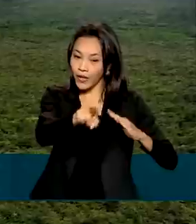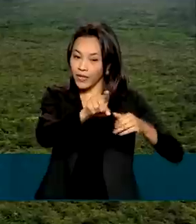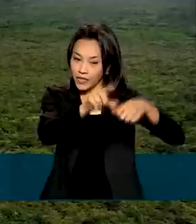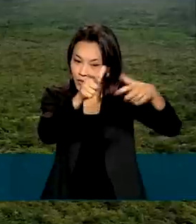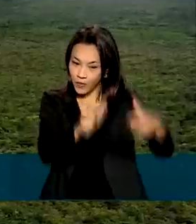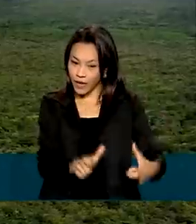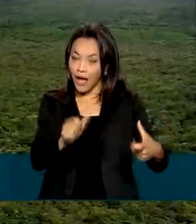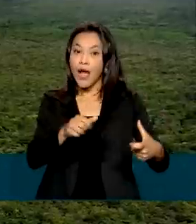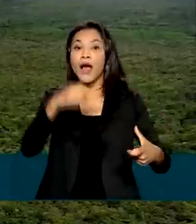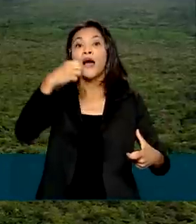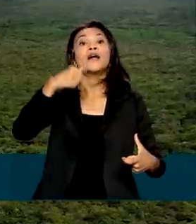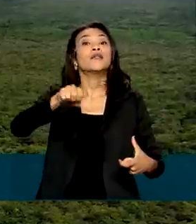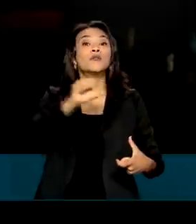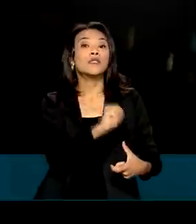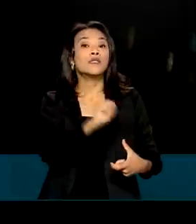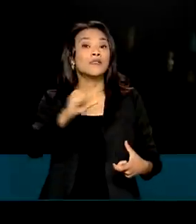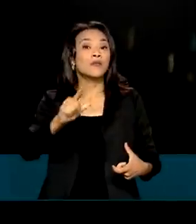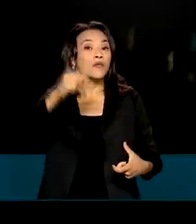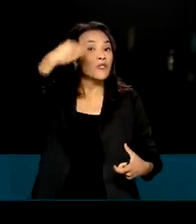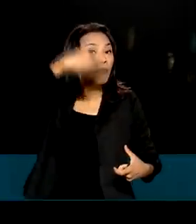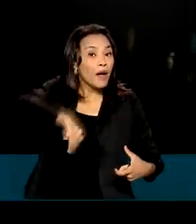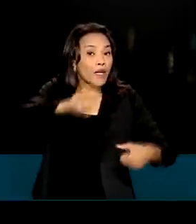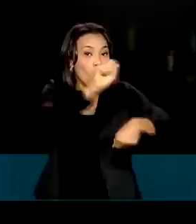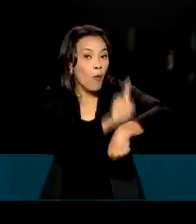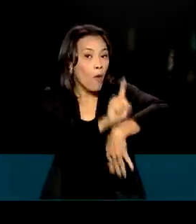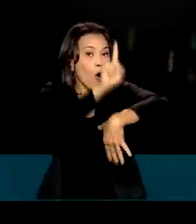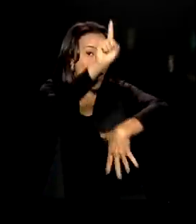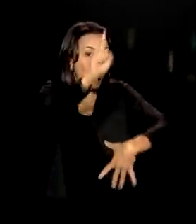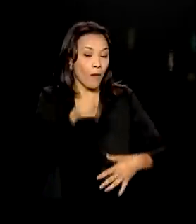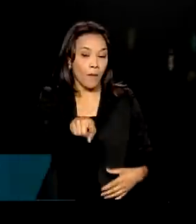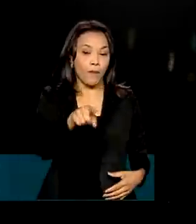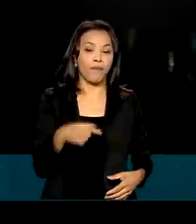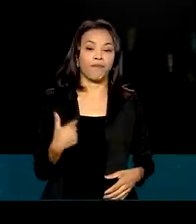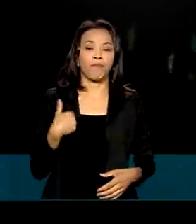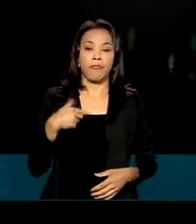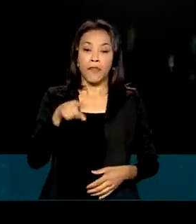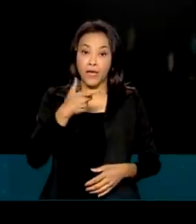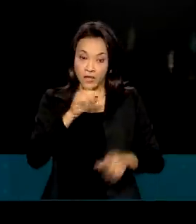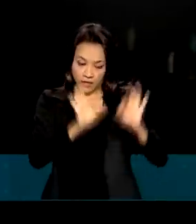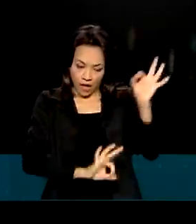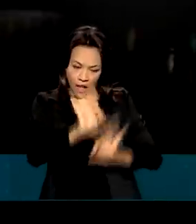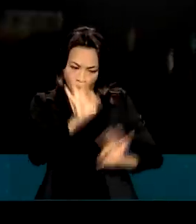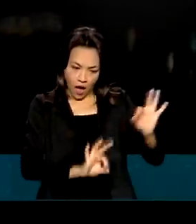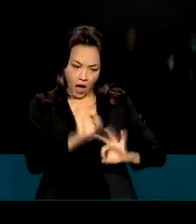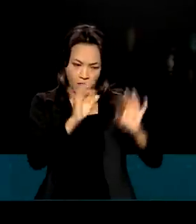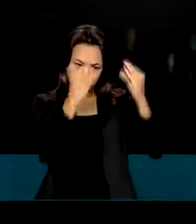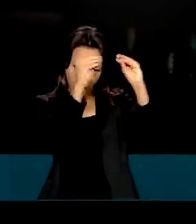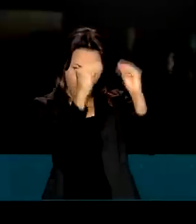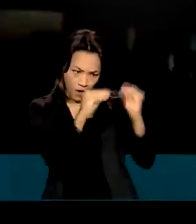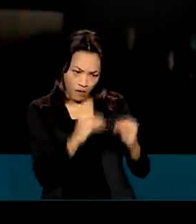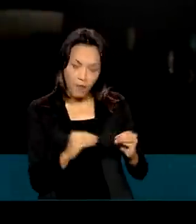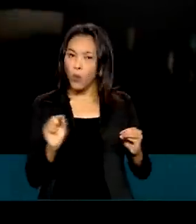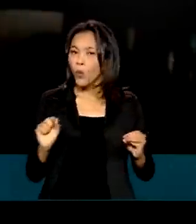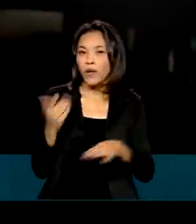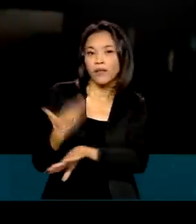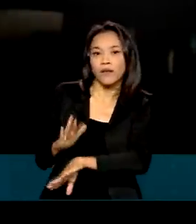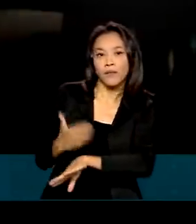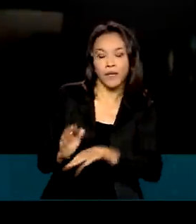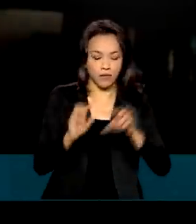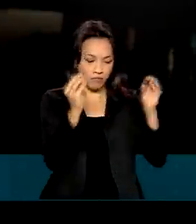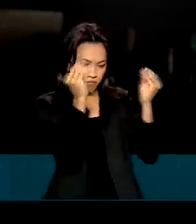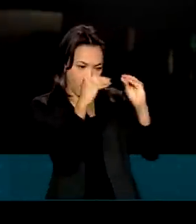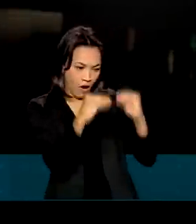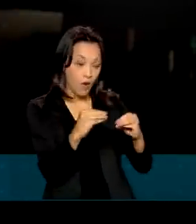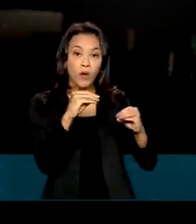Alcântara, no Maranhão. O que está escrito no plano, ele já prevê capacitação, oportunidade de emprego,